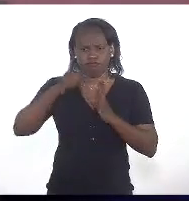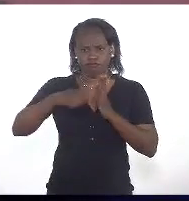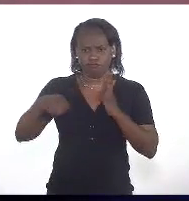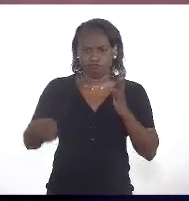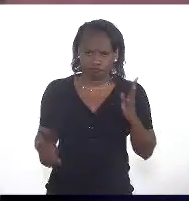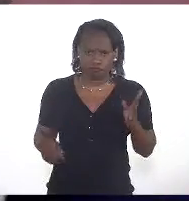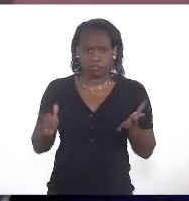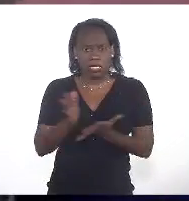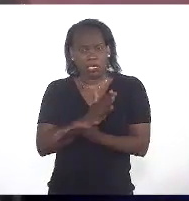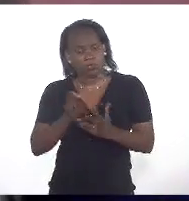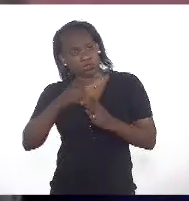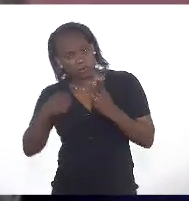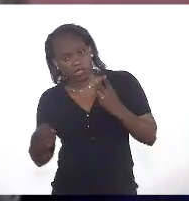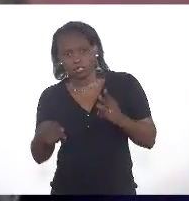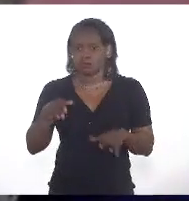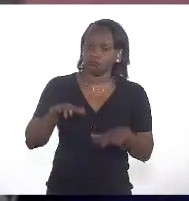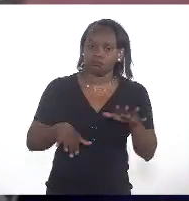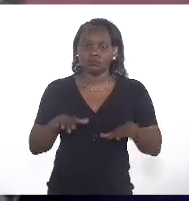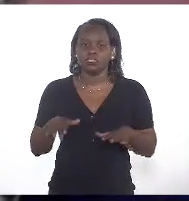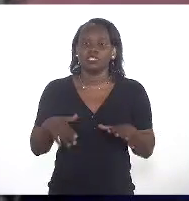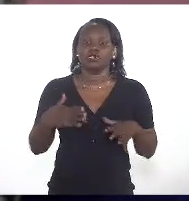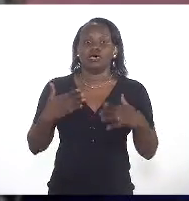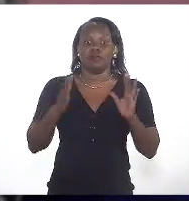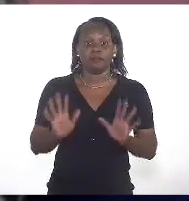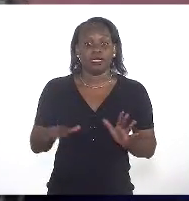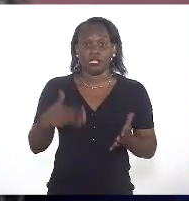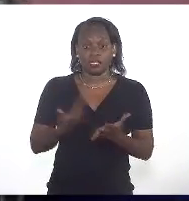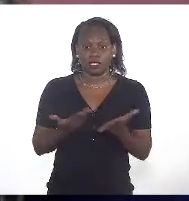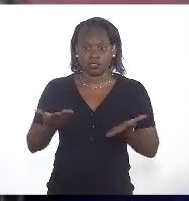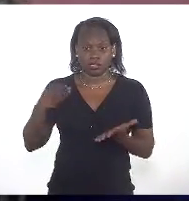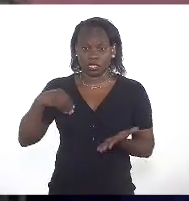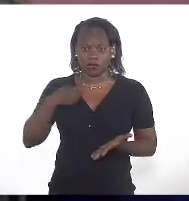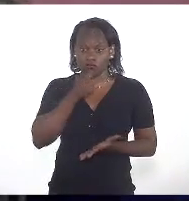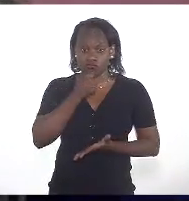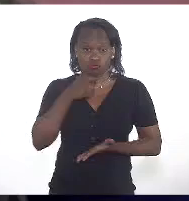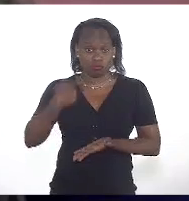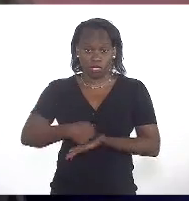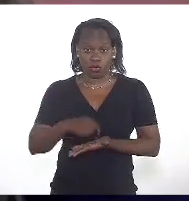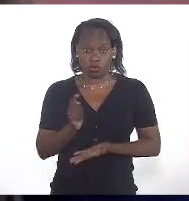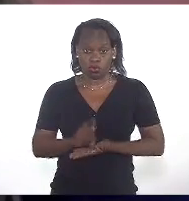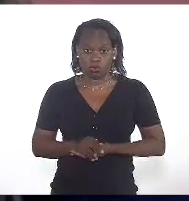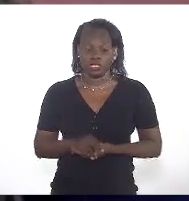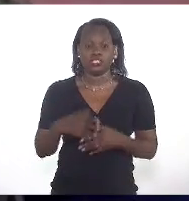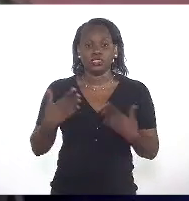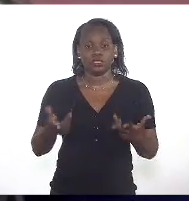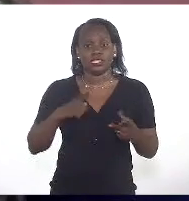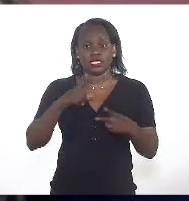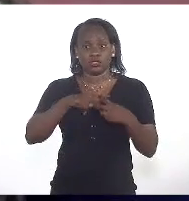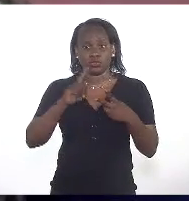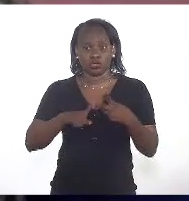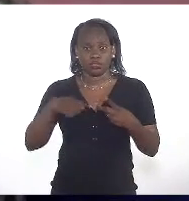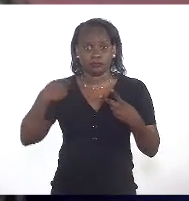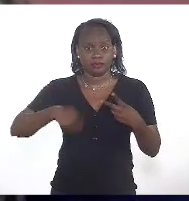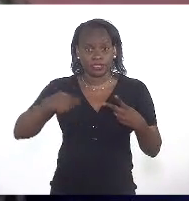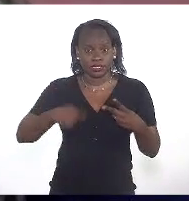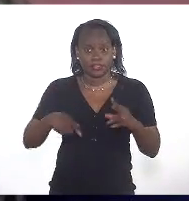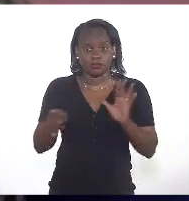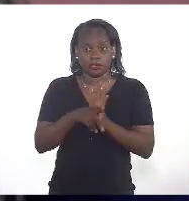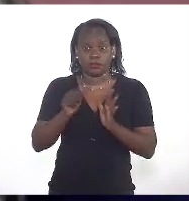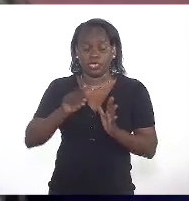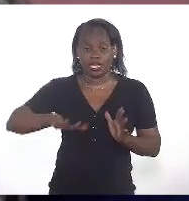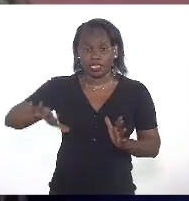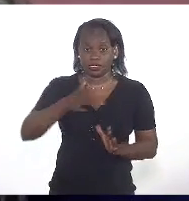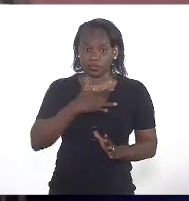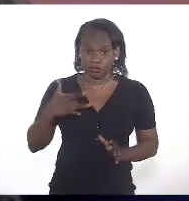meses, algumas, dois meses, estão sem o seu pagamento. Então, temos duas demandas da área da saúde.